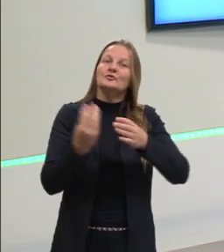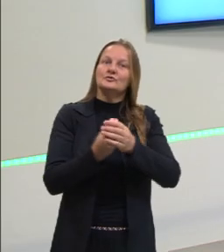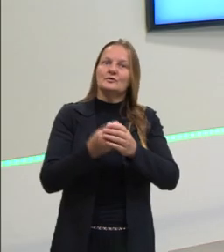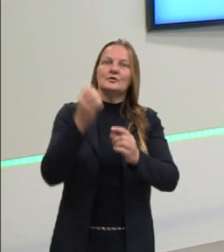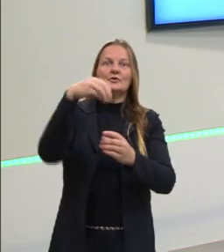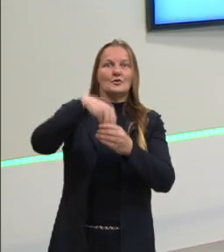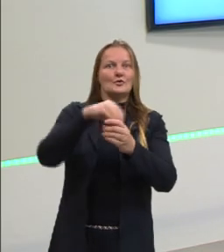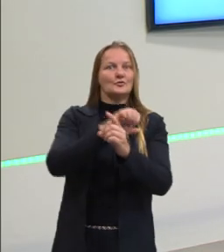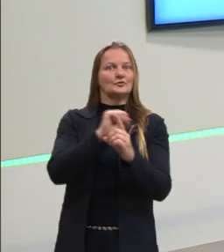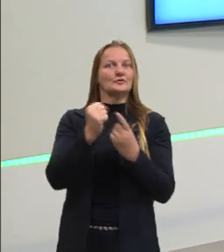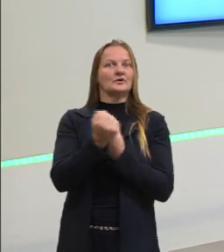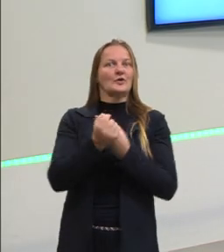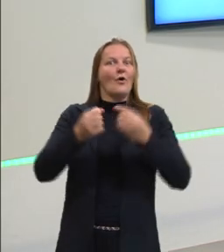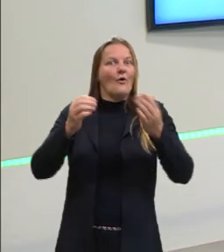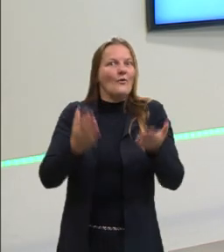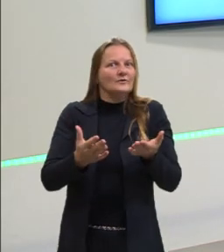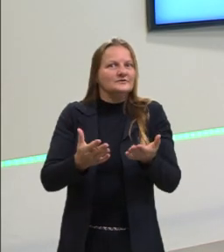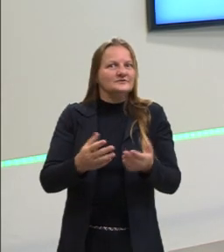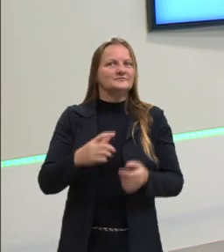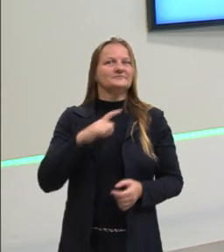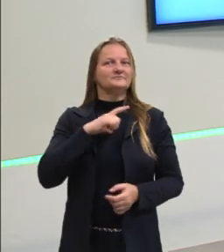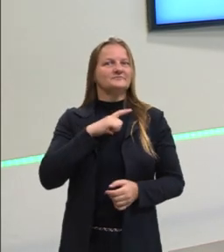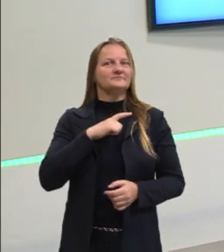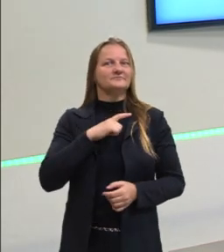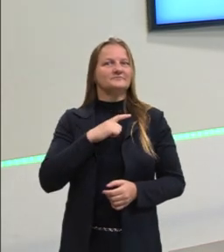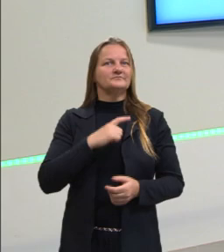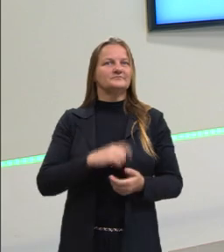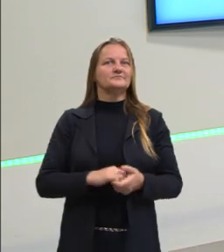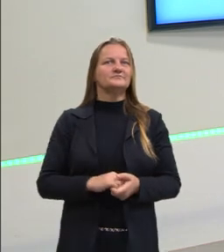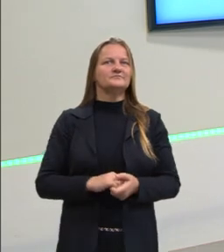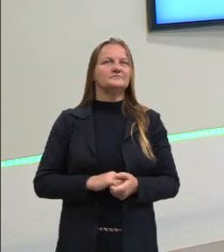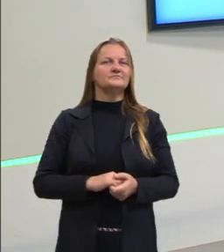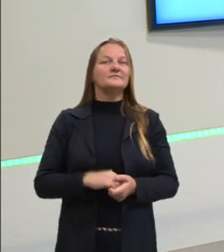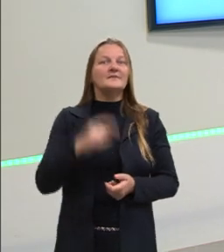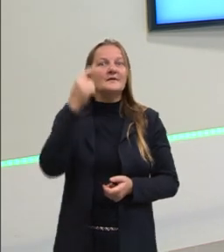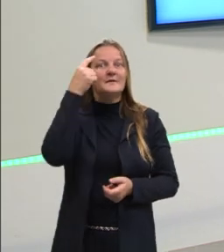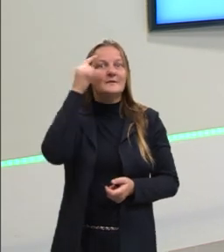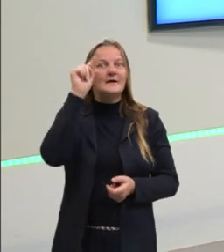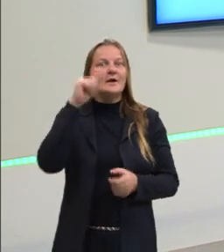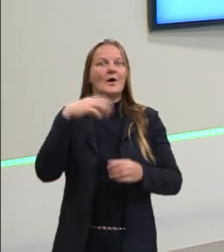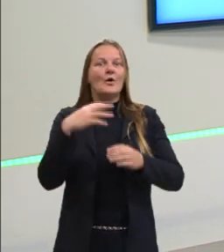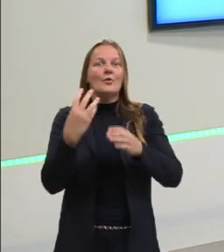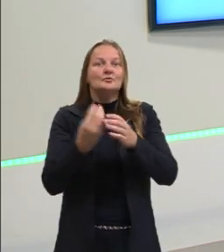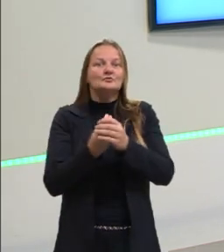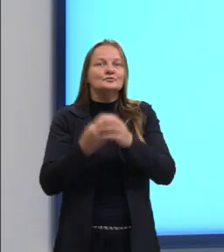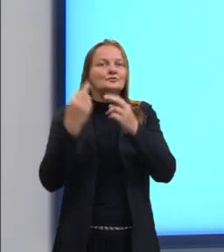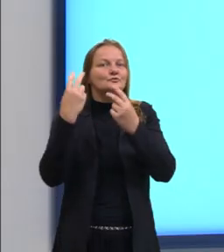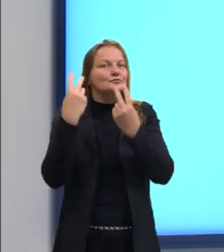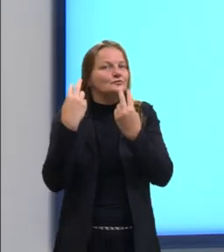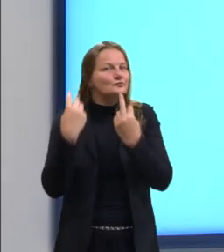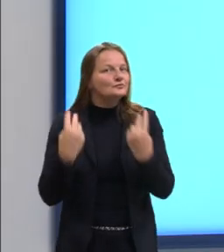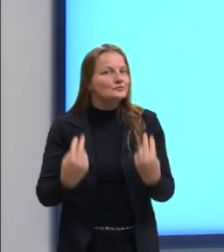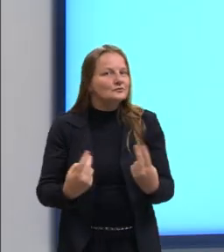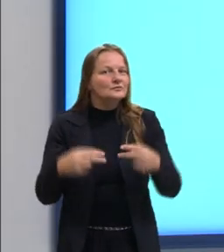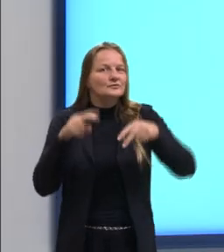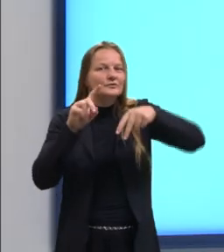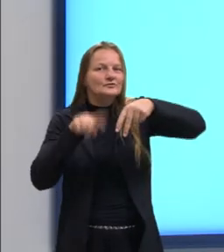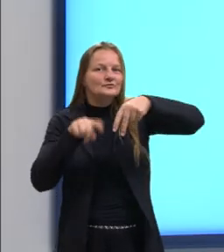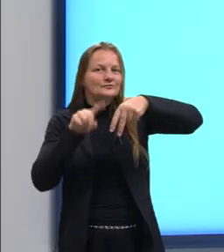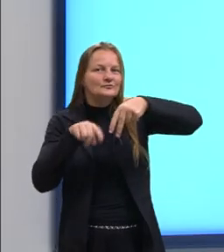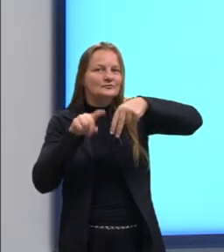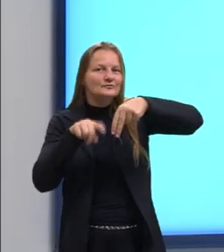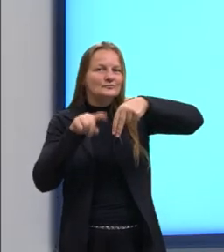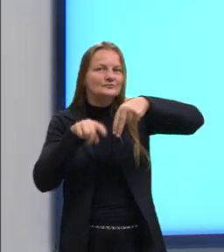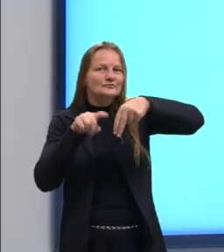sociedade. Hoje, nós vamos então pegar a ideia do conjunto dos naturais, certo? Onde encontramos